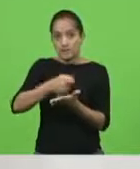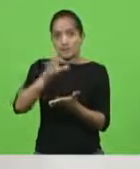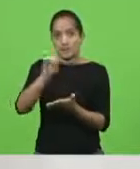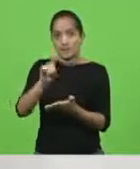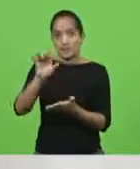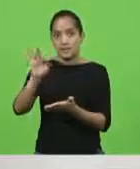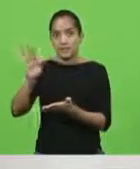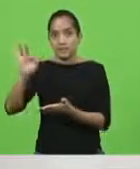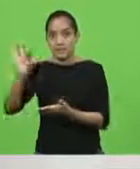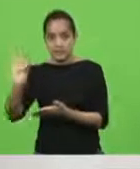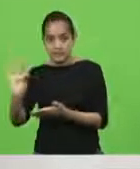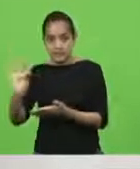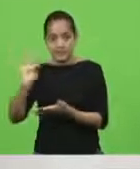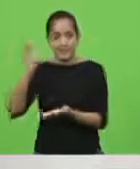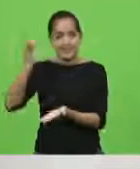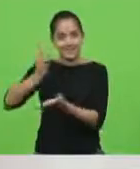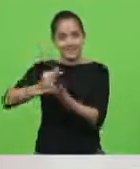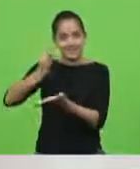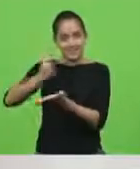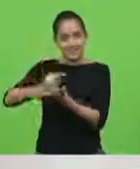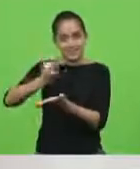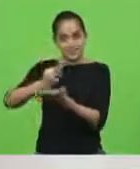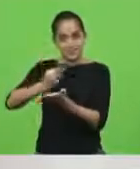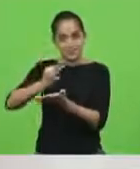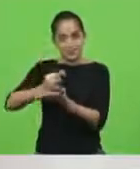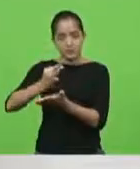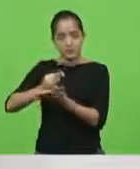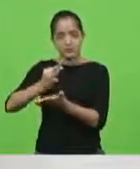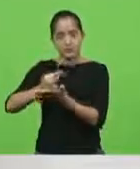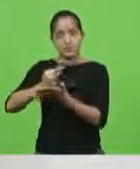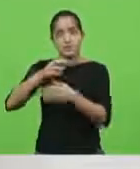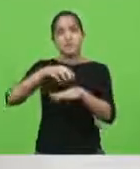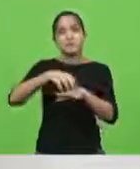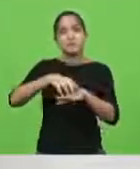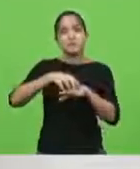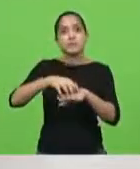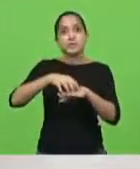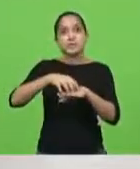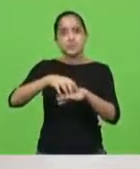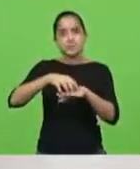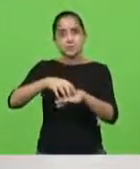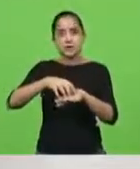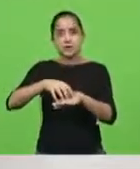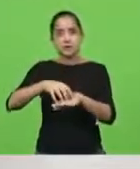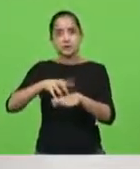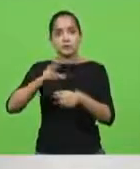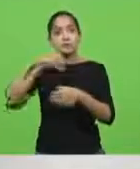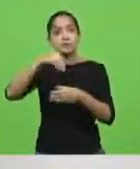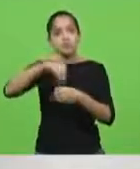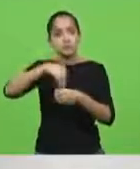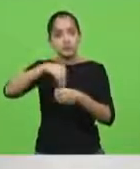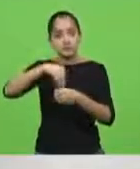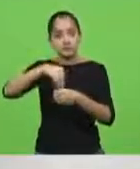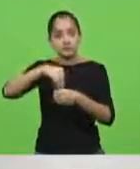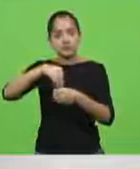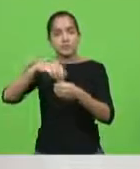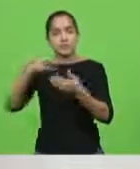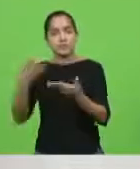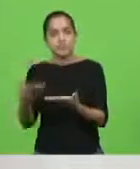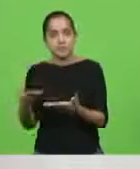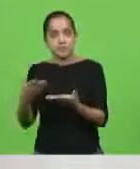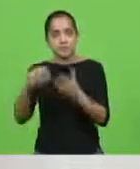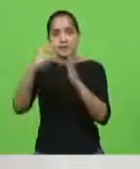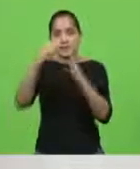taxa que é oferida ao transporte de passageiros intermunicipal, na qual estão essas